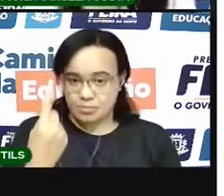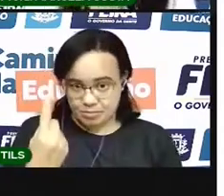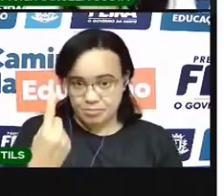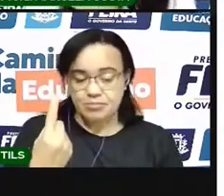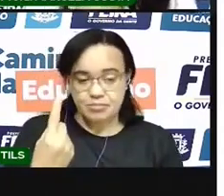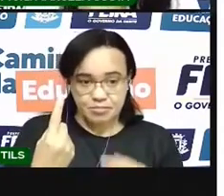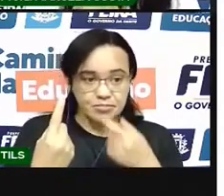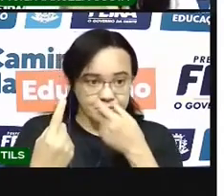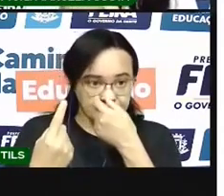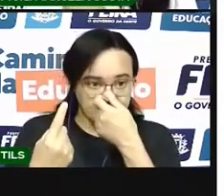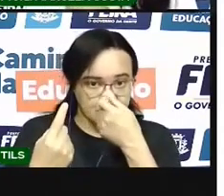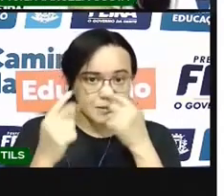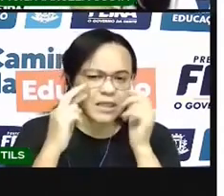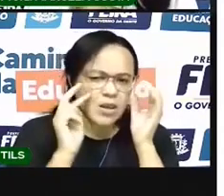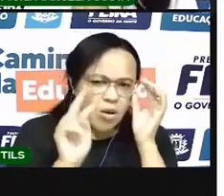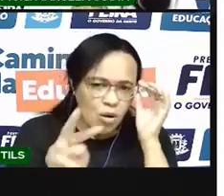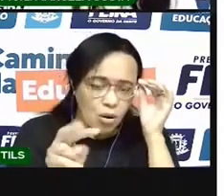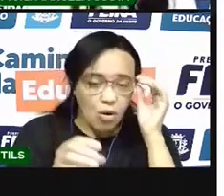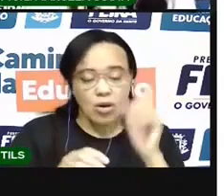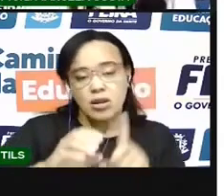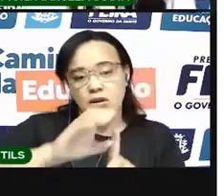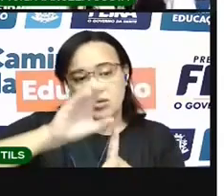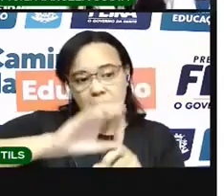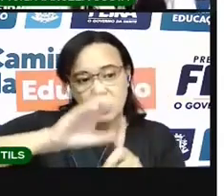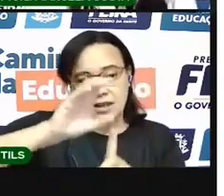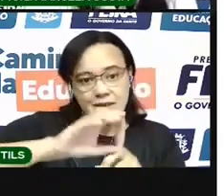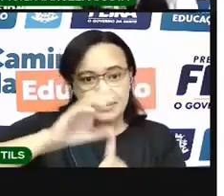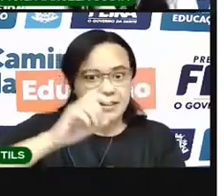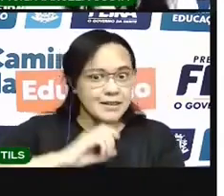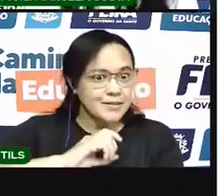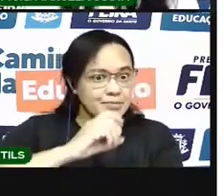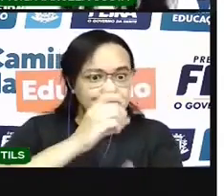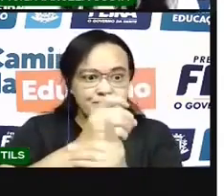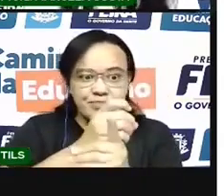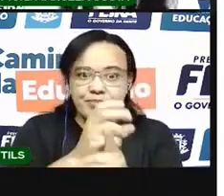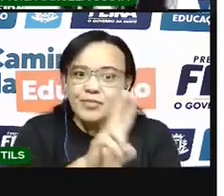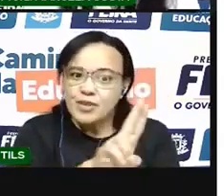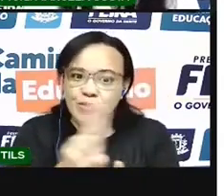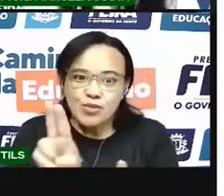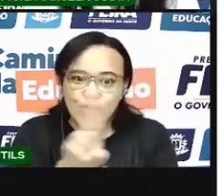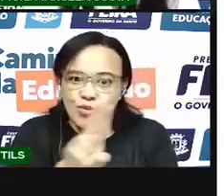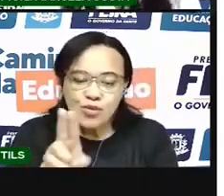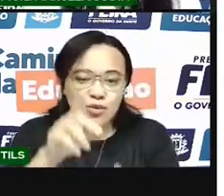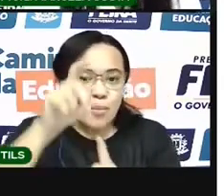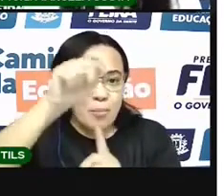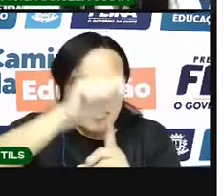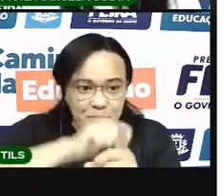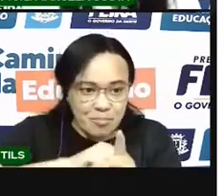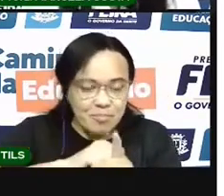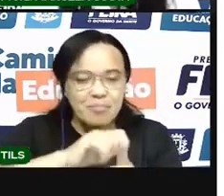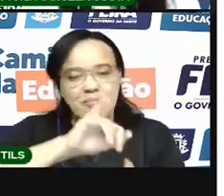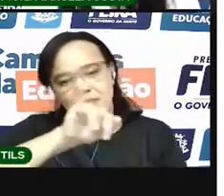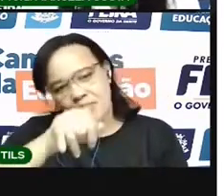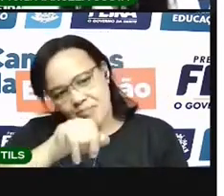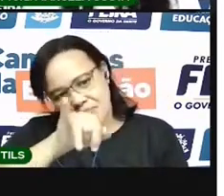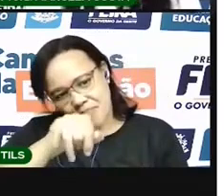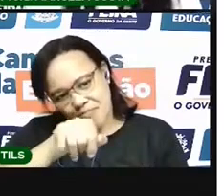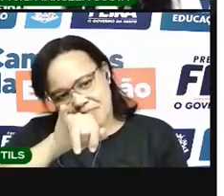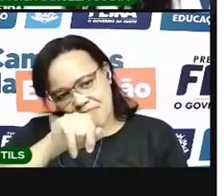Quando a gente olha esse calendário, gente logo identifica o nome daquele mês. Que é janeiro.